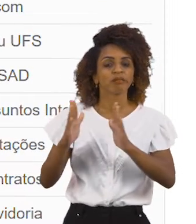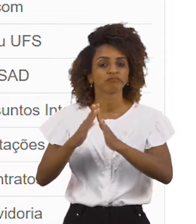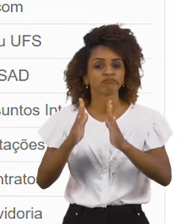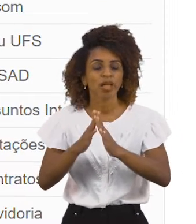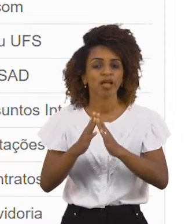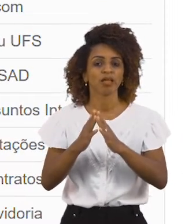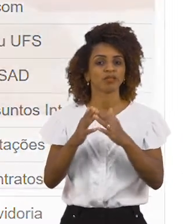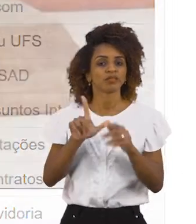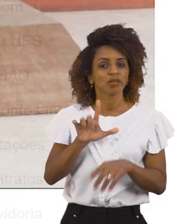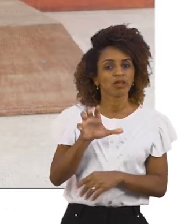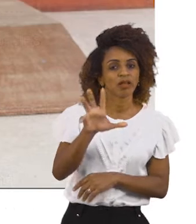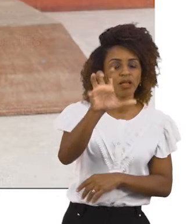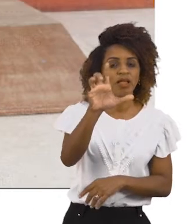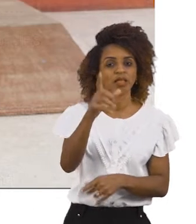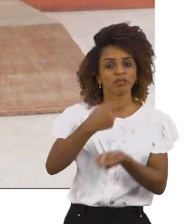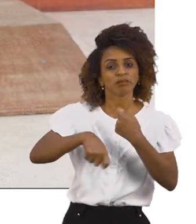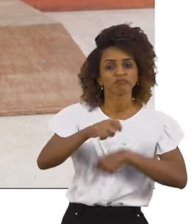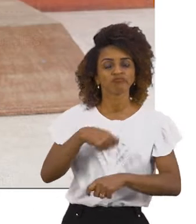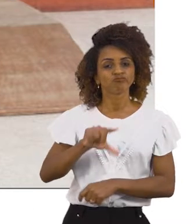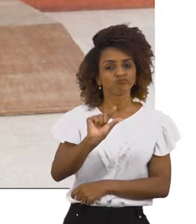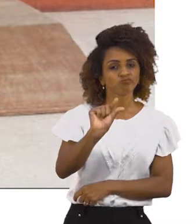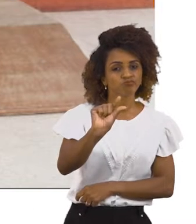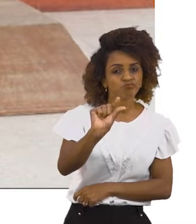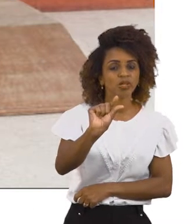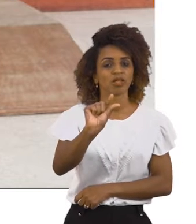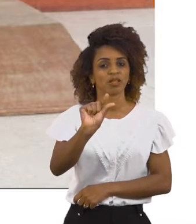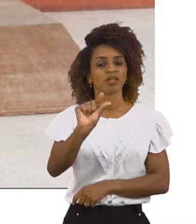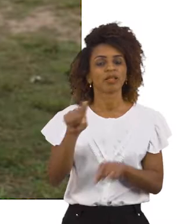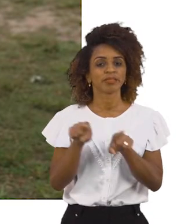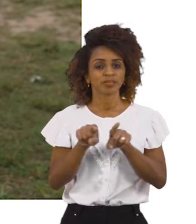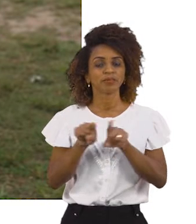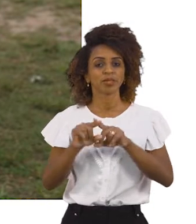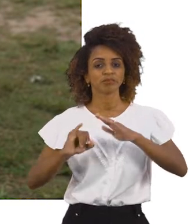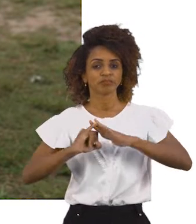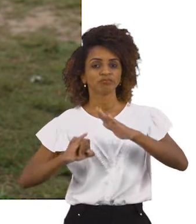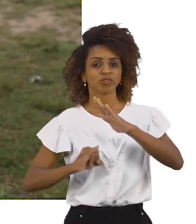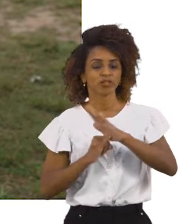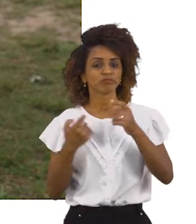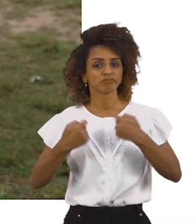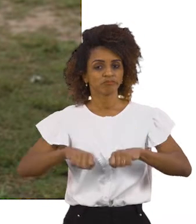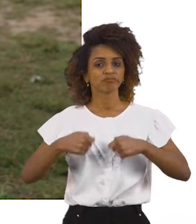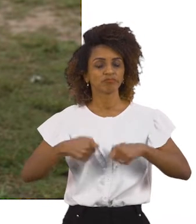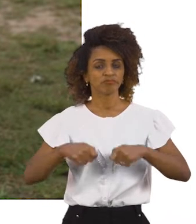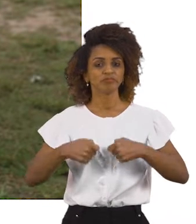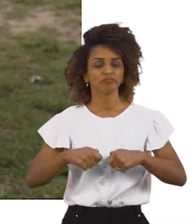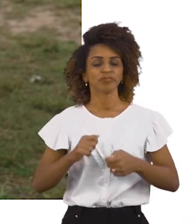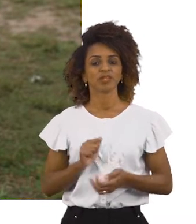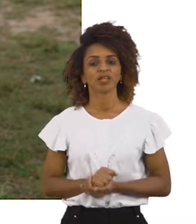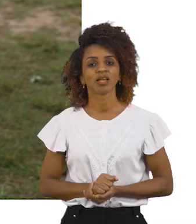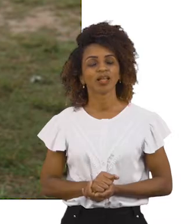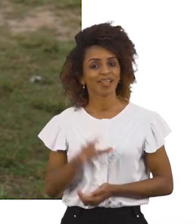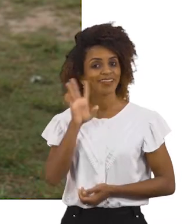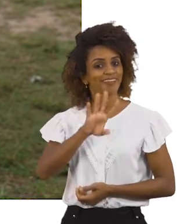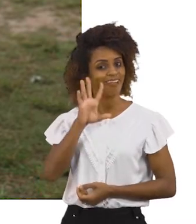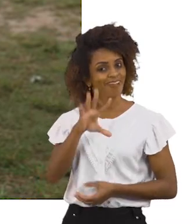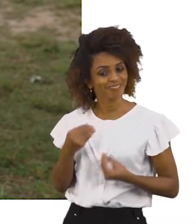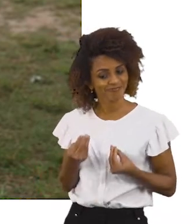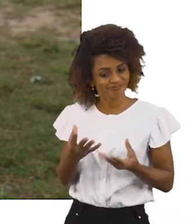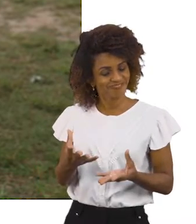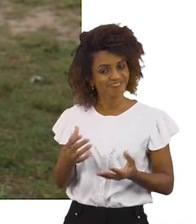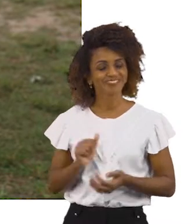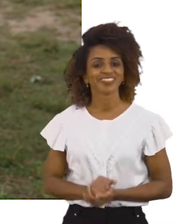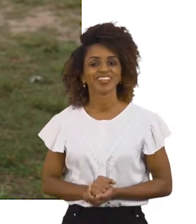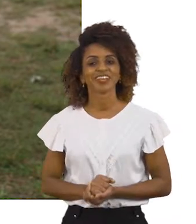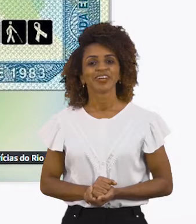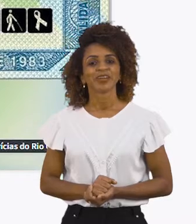desse município em situação de vulnerabilidade socioeconômica, além de instituições beneficentes da cidade. Muito legal